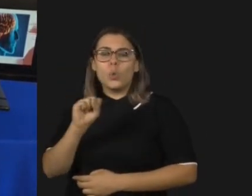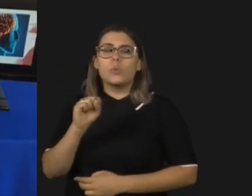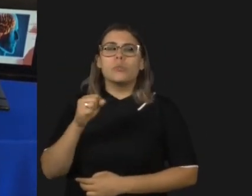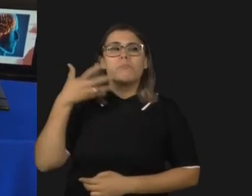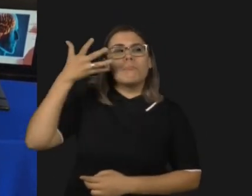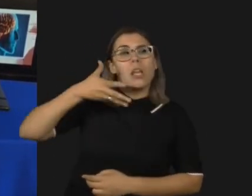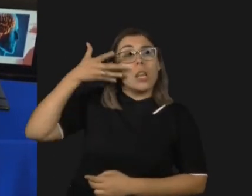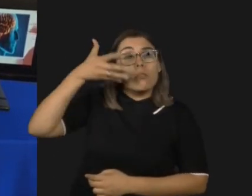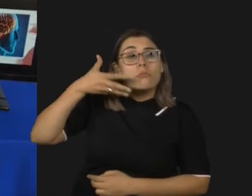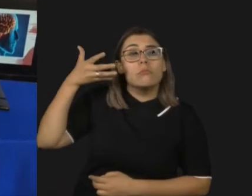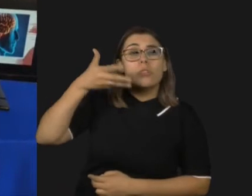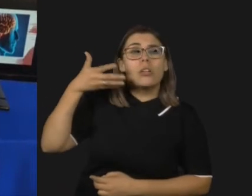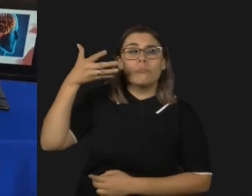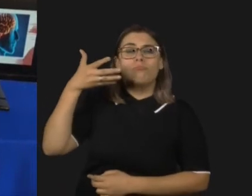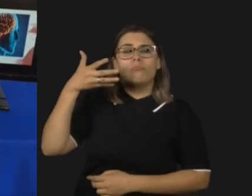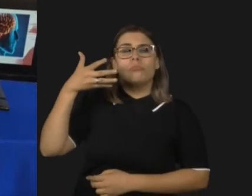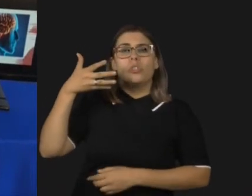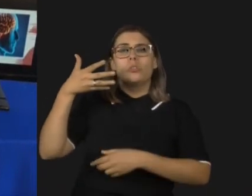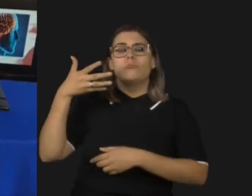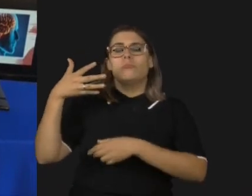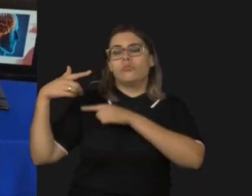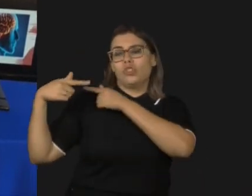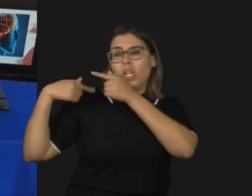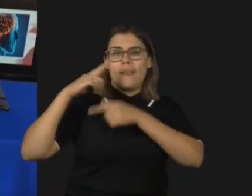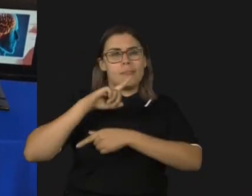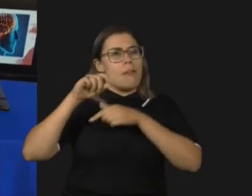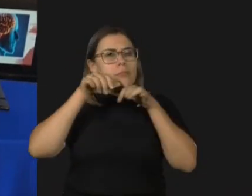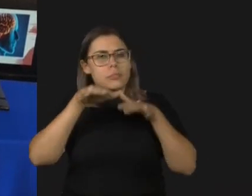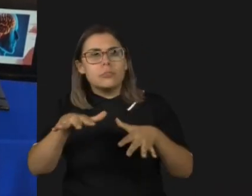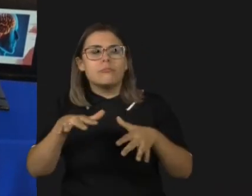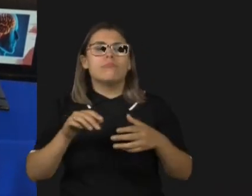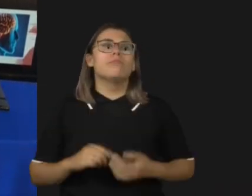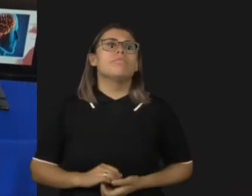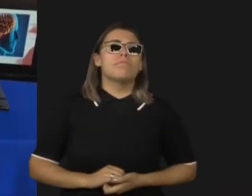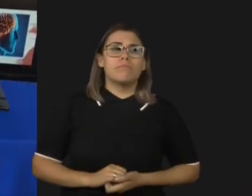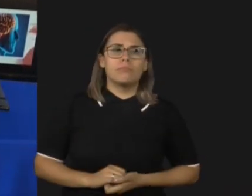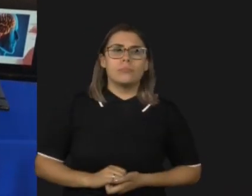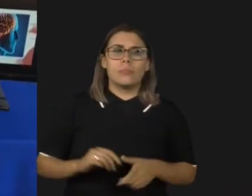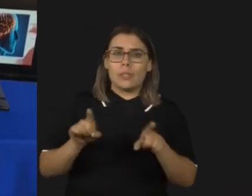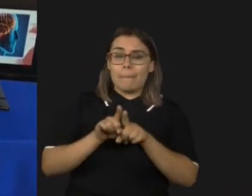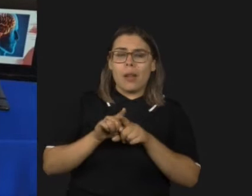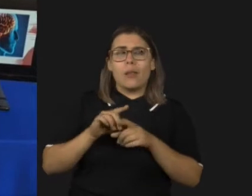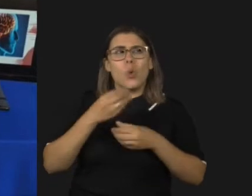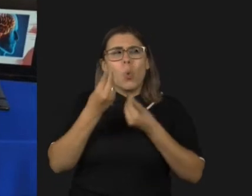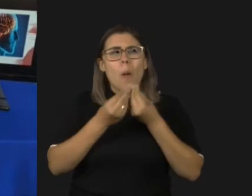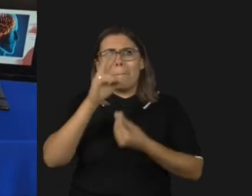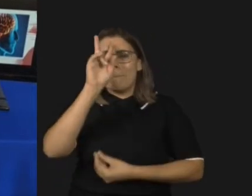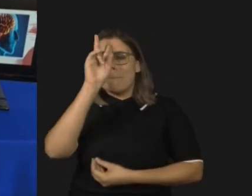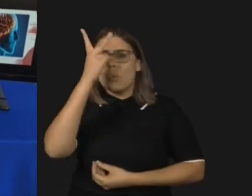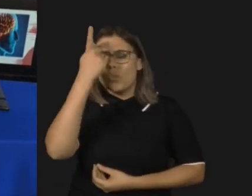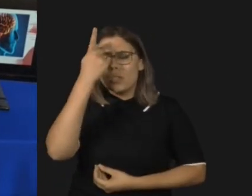cérebro. Só que o autista acontece de ele ser generalista e somente. Para ele mudar de processo,